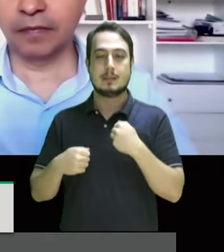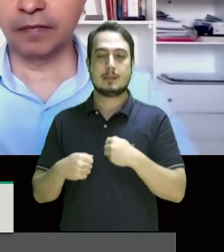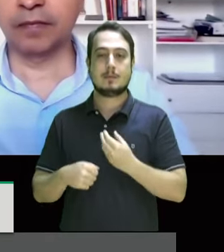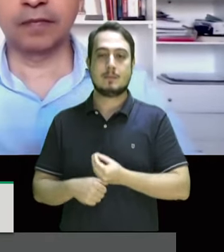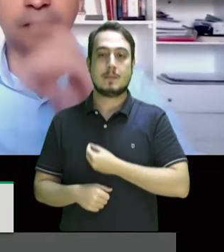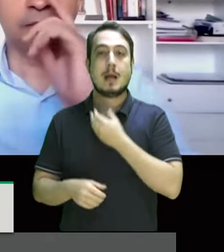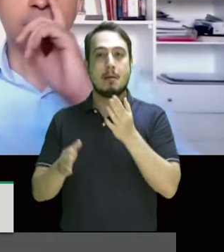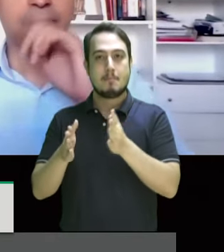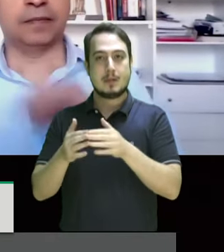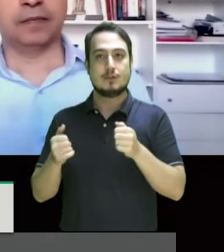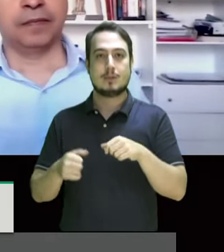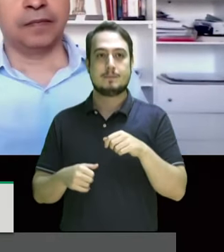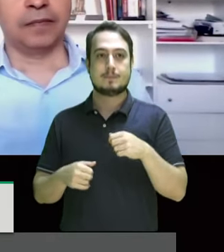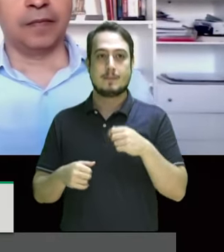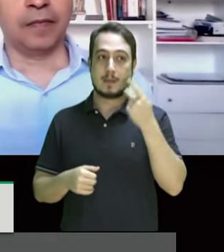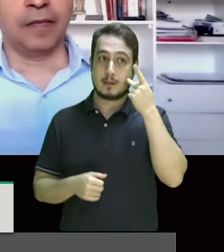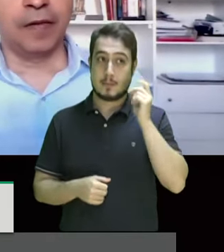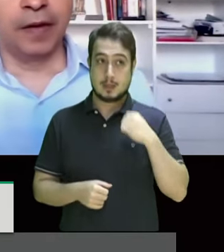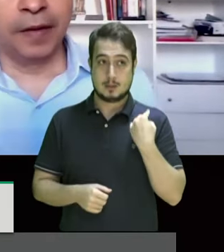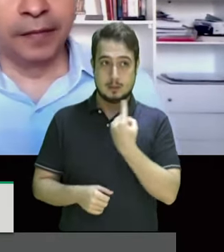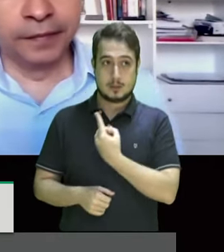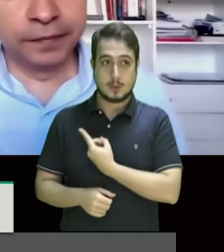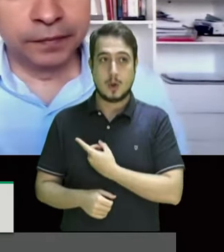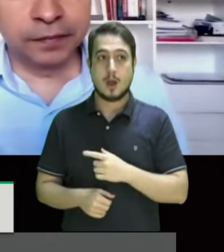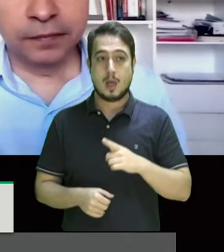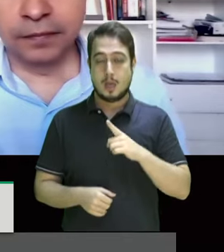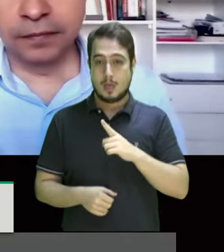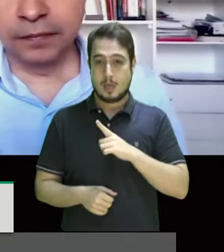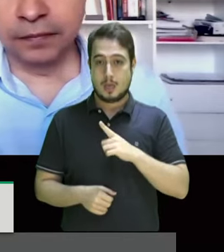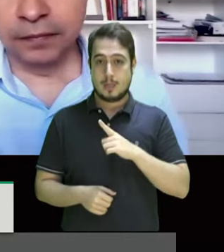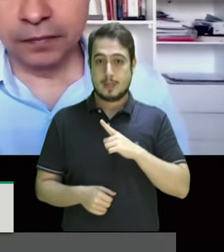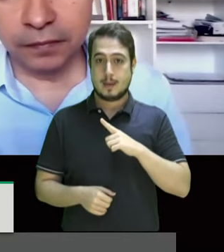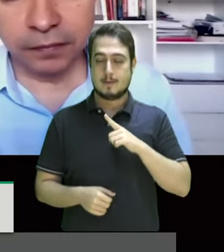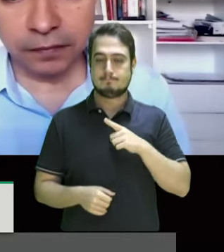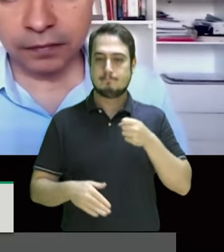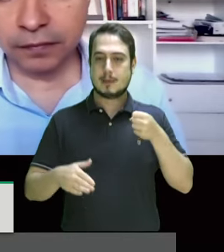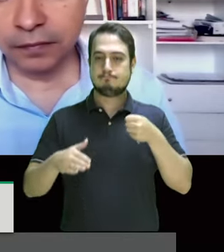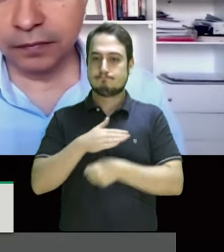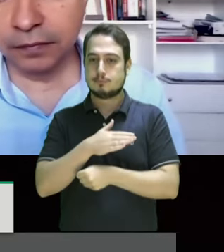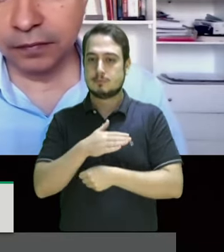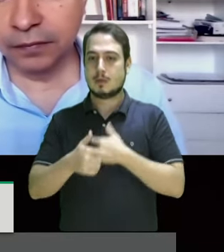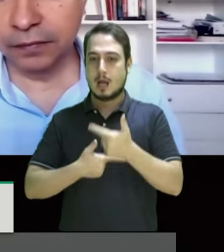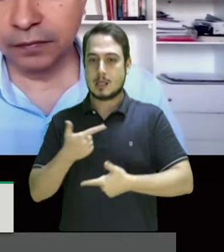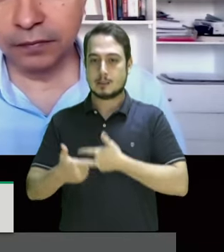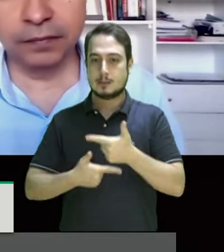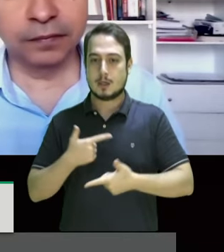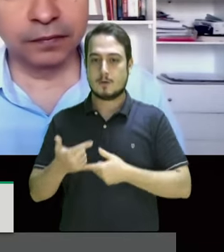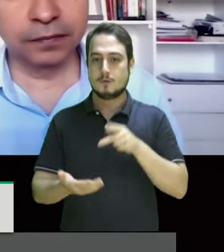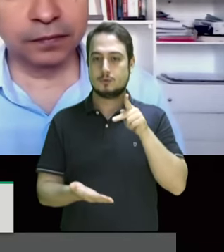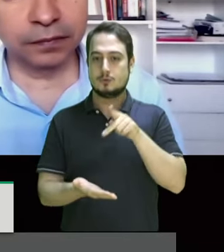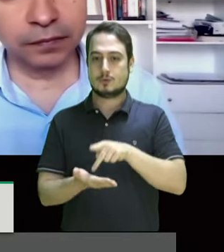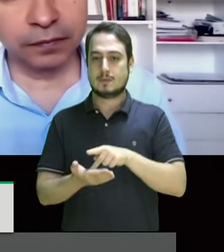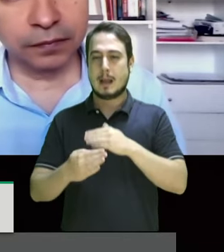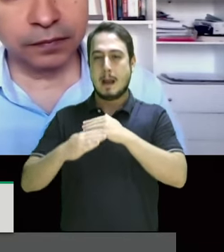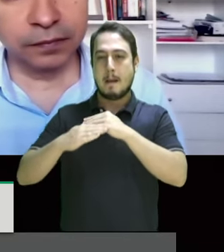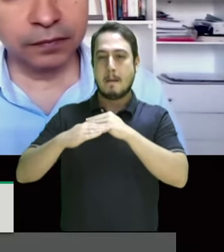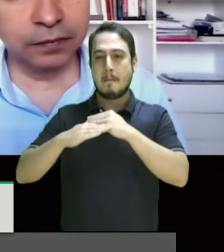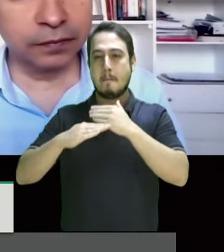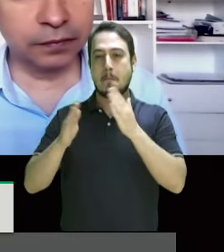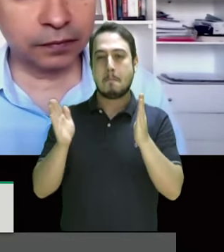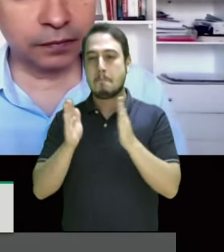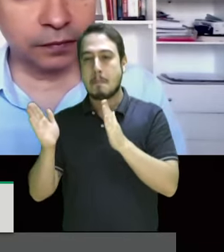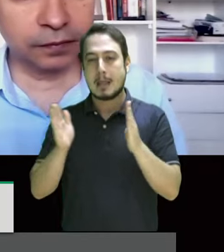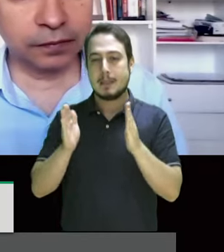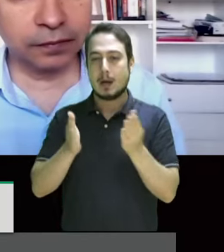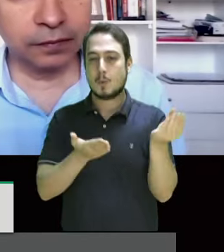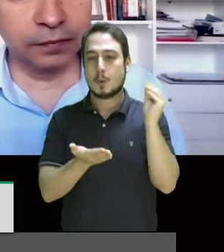pedindo para que a gente possa ter uma intervenção de verdade os padrões que eles